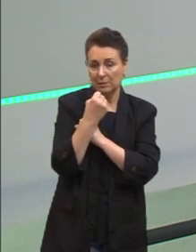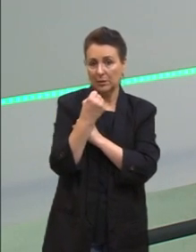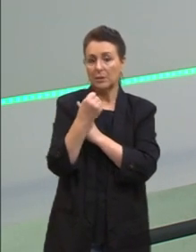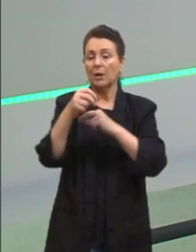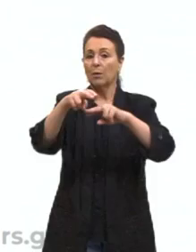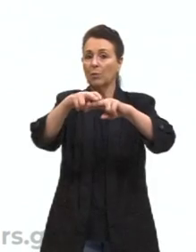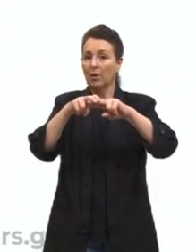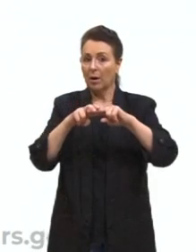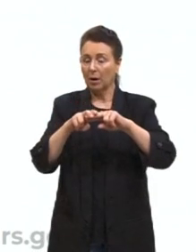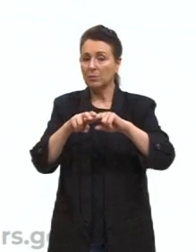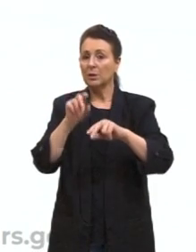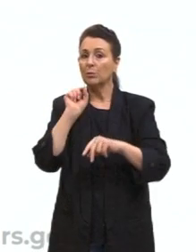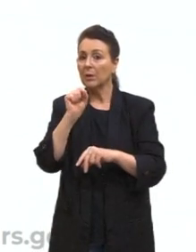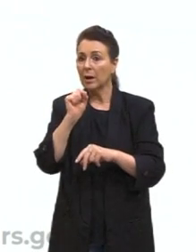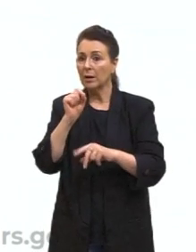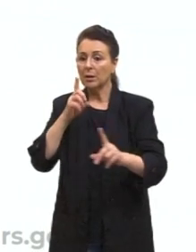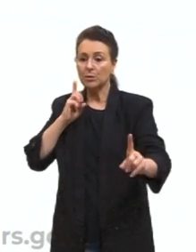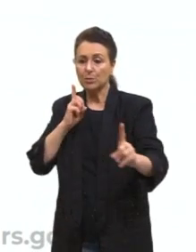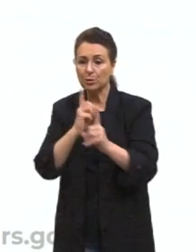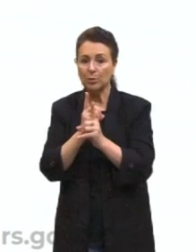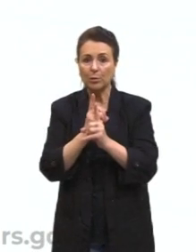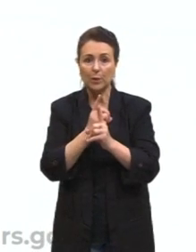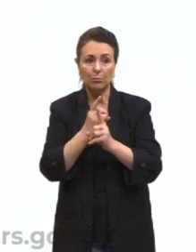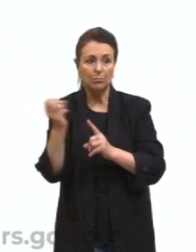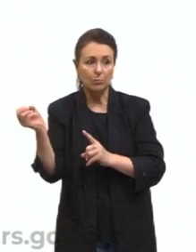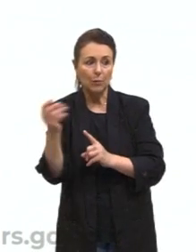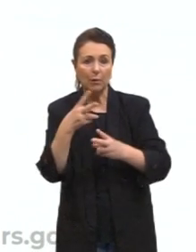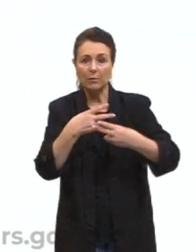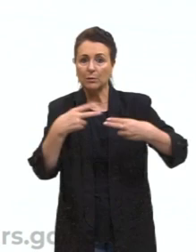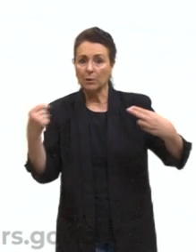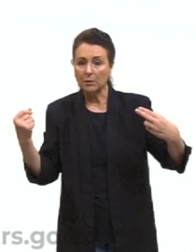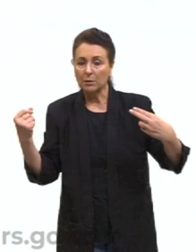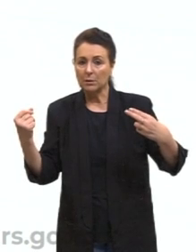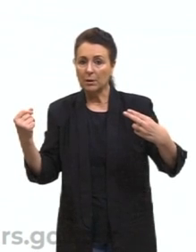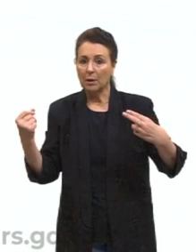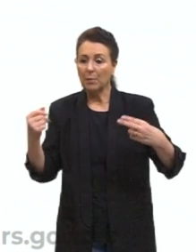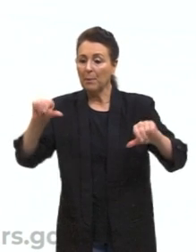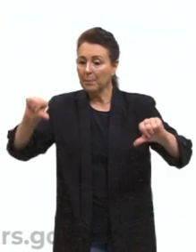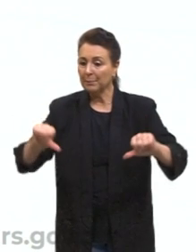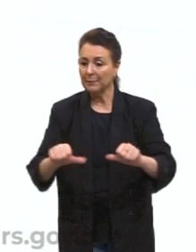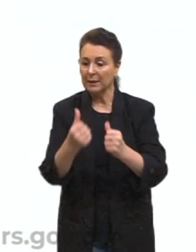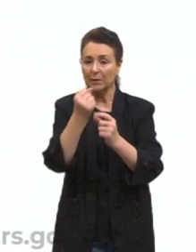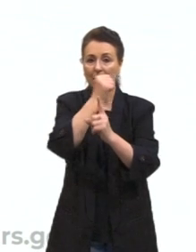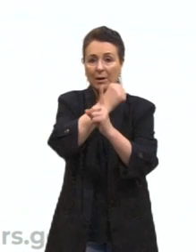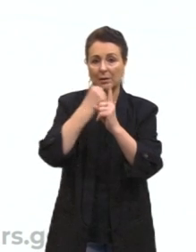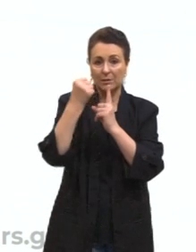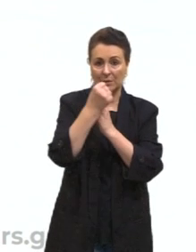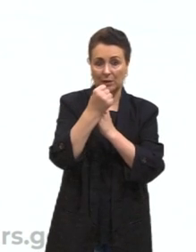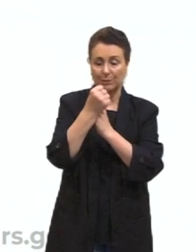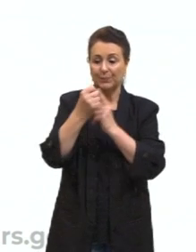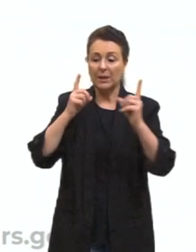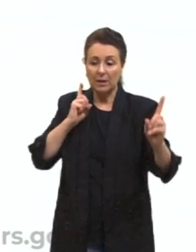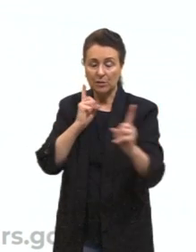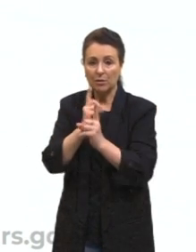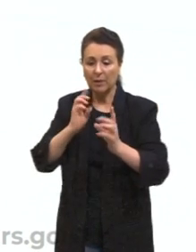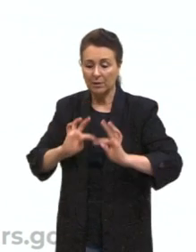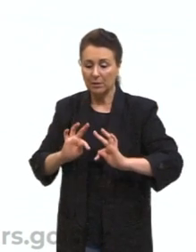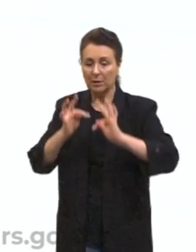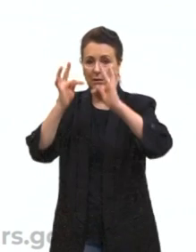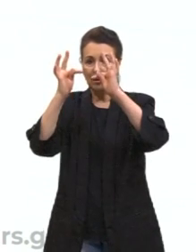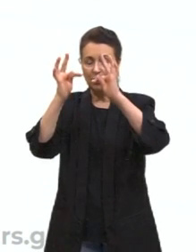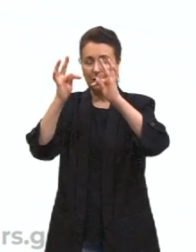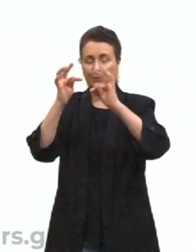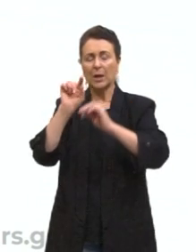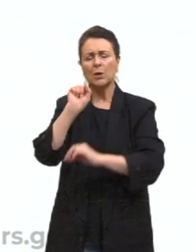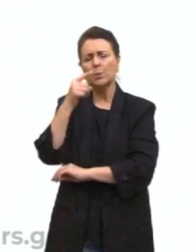novas descobertas. Então, essas descobertas que vão intervir na sociedade. E essas descobertas tecnológicas. E aí tem uma coisa bem